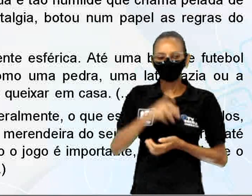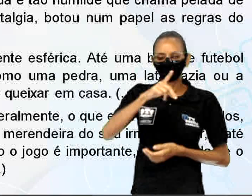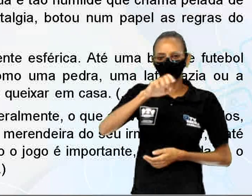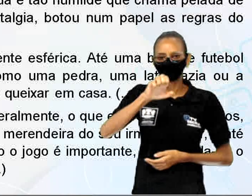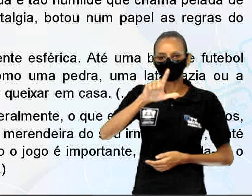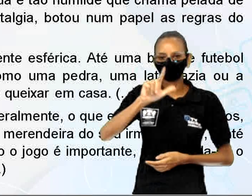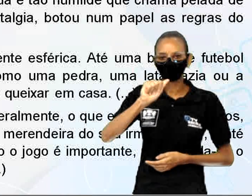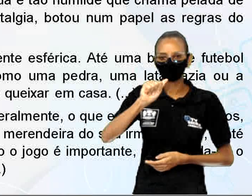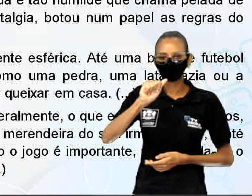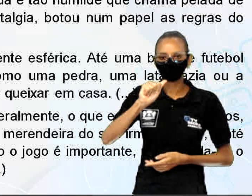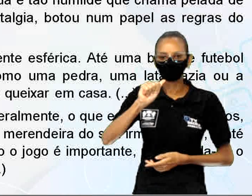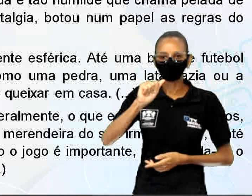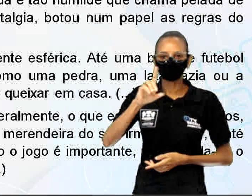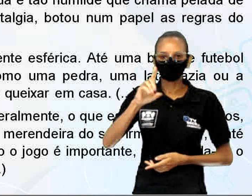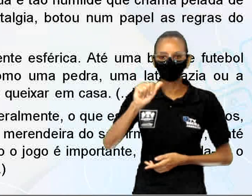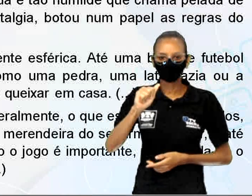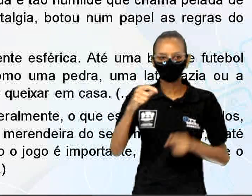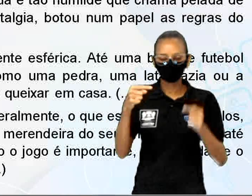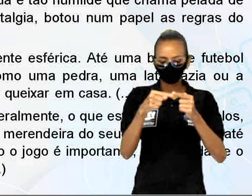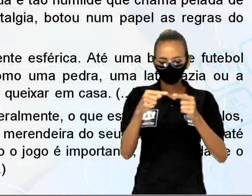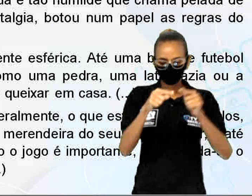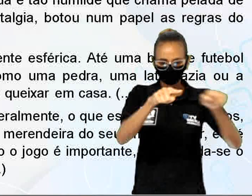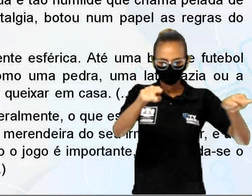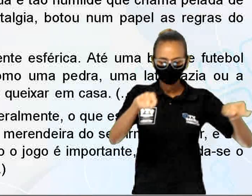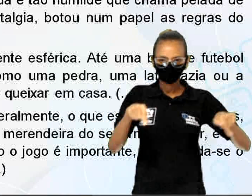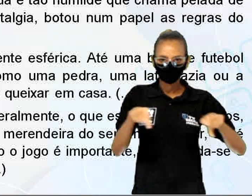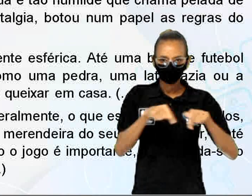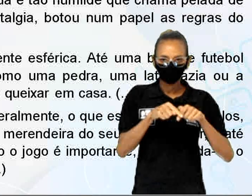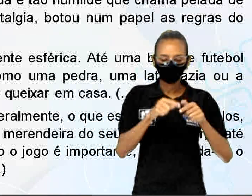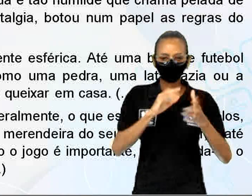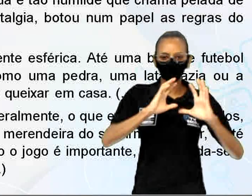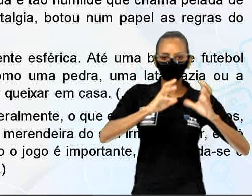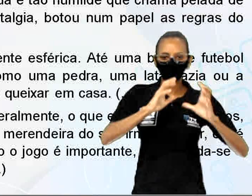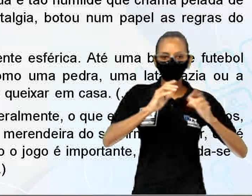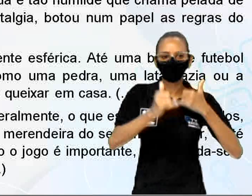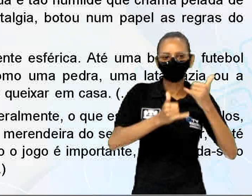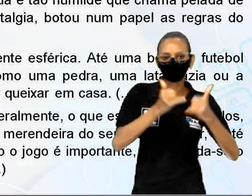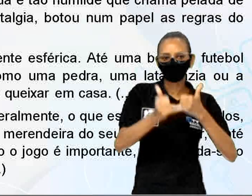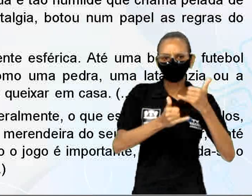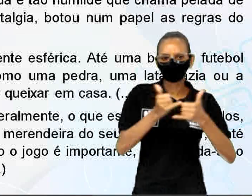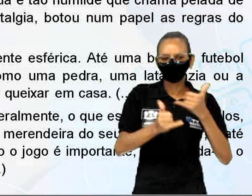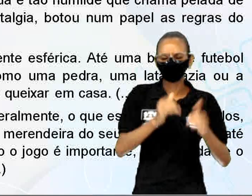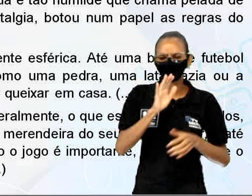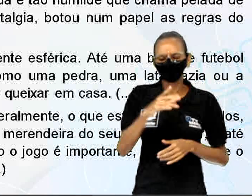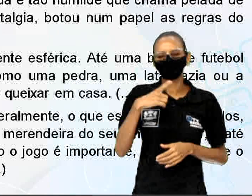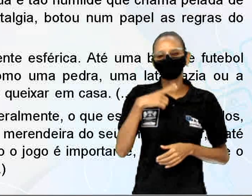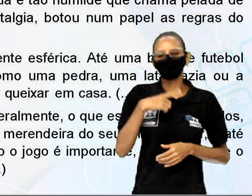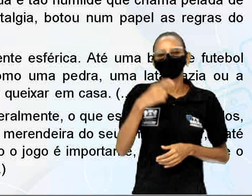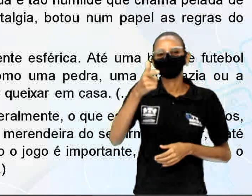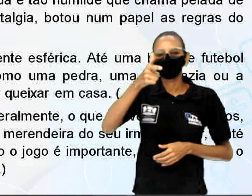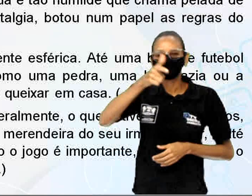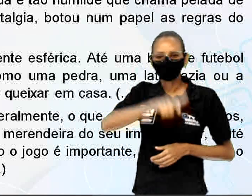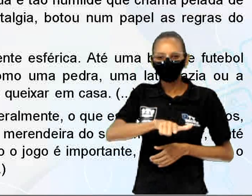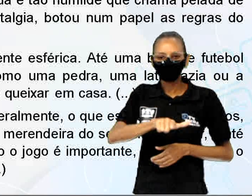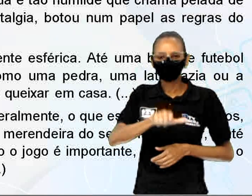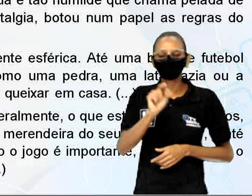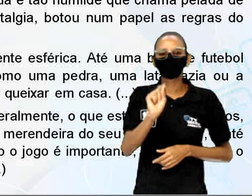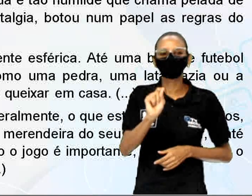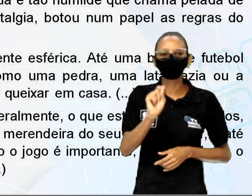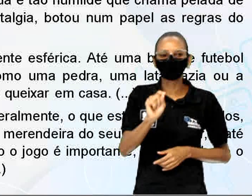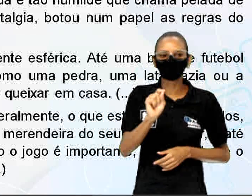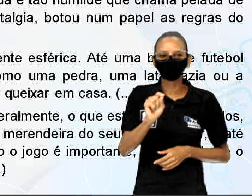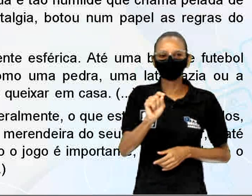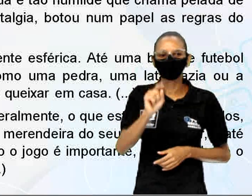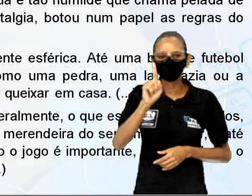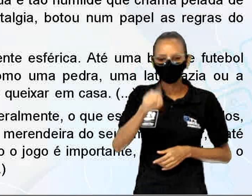de campinho, de terreno baldio. Mas existe um tipo de futebol ainda mais rudimentar do que é pelada. É o